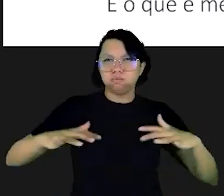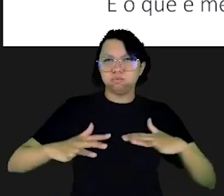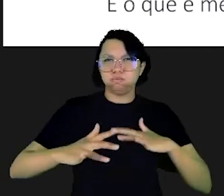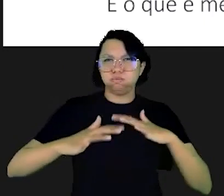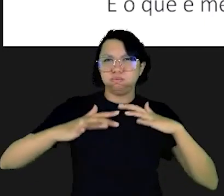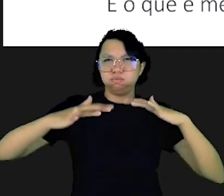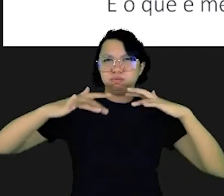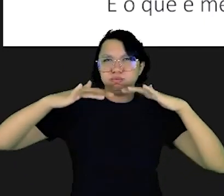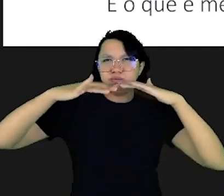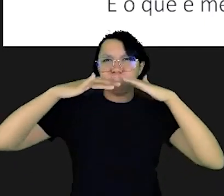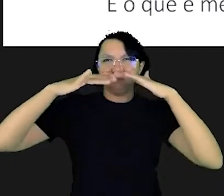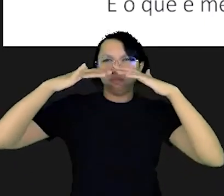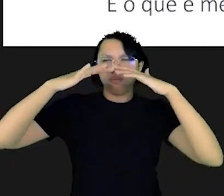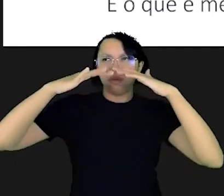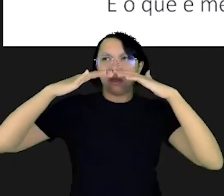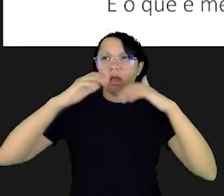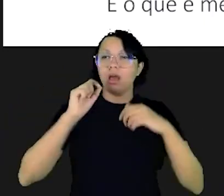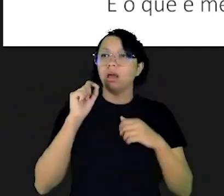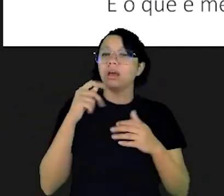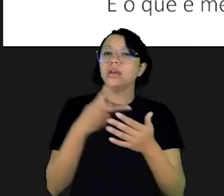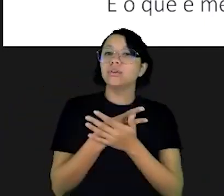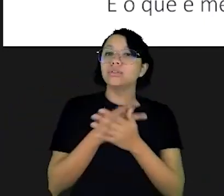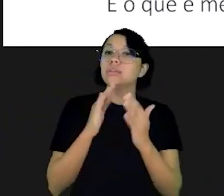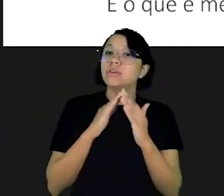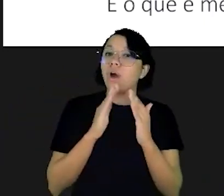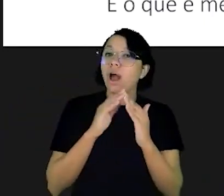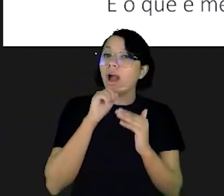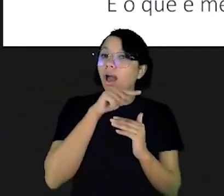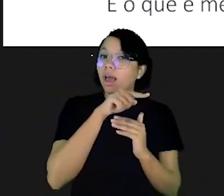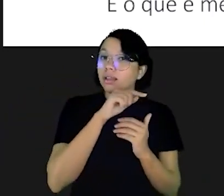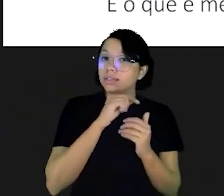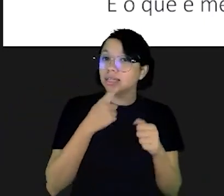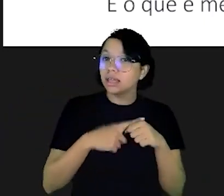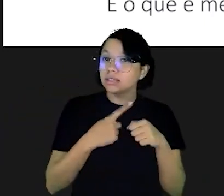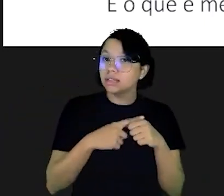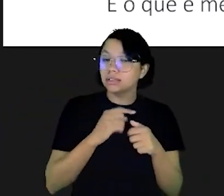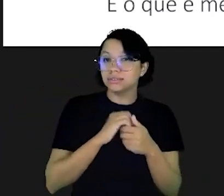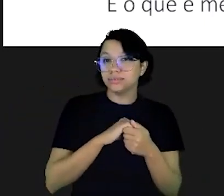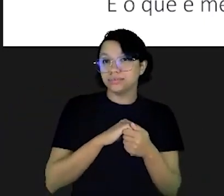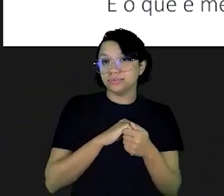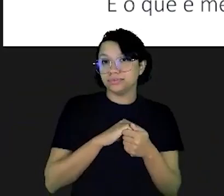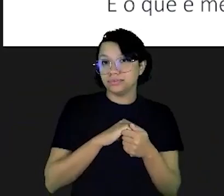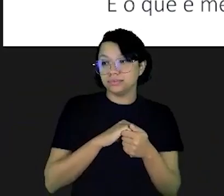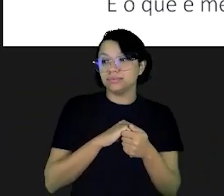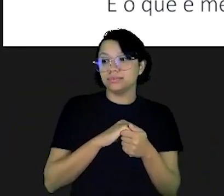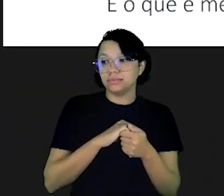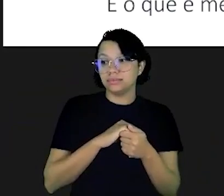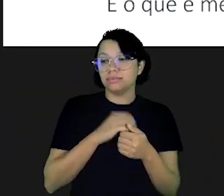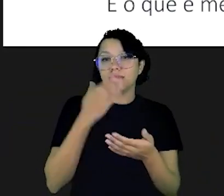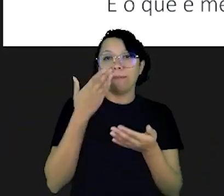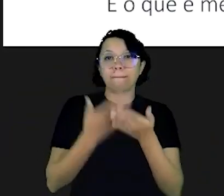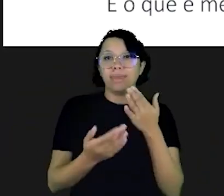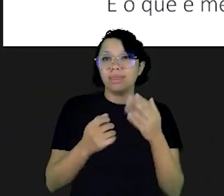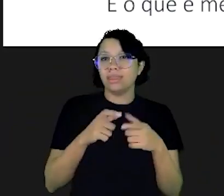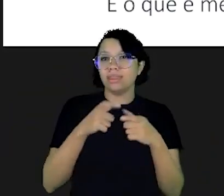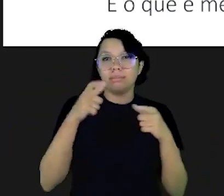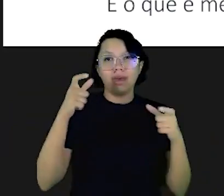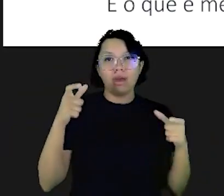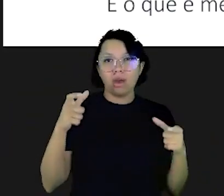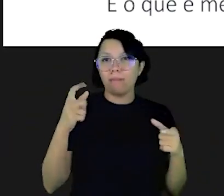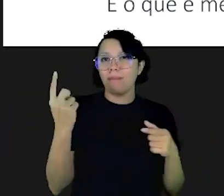monstruosa praticamente afogou uma cidade o aconteceu com aqueles imóveis que estavam ali naquela cidade